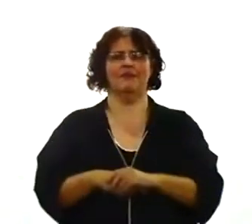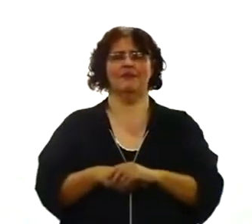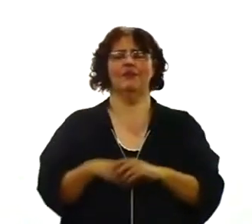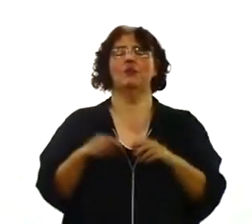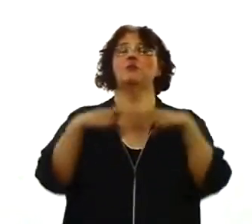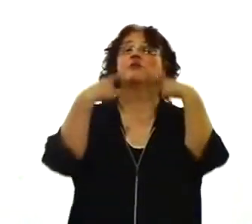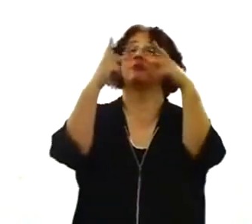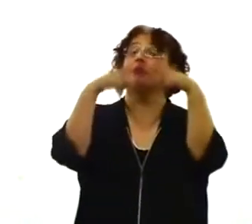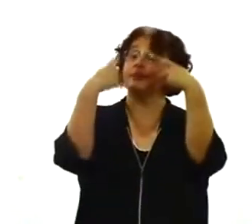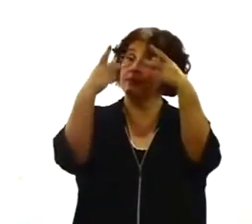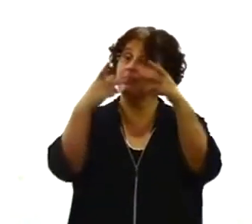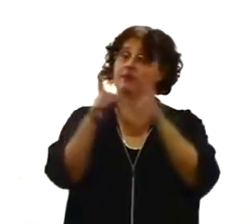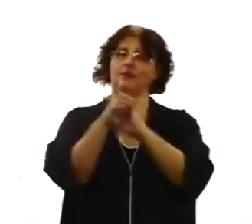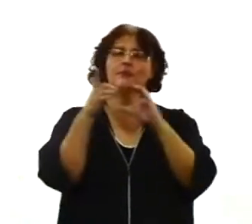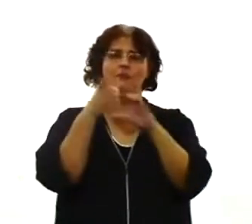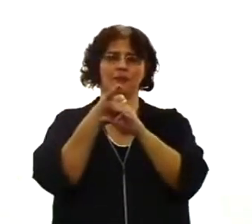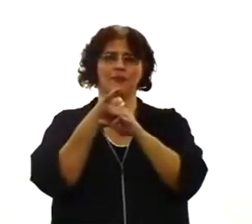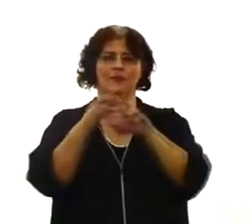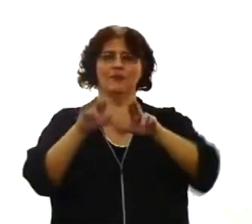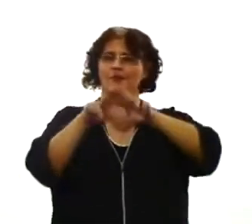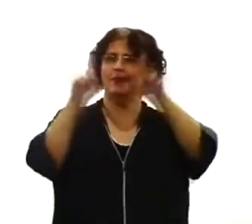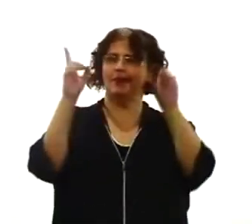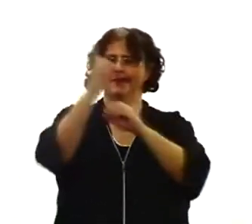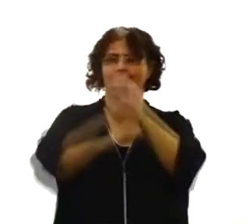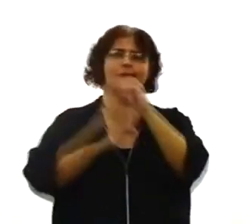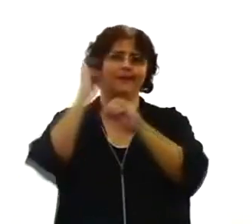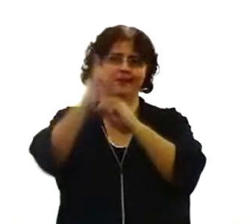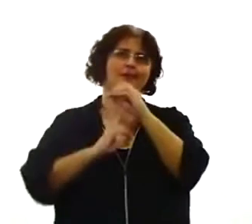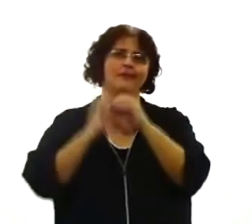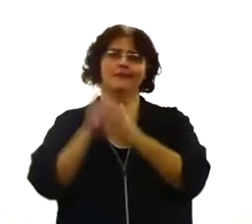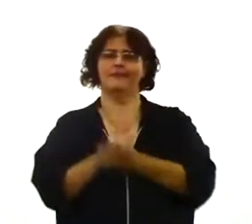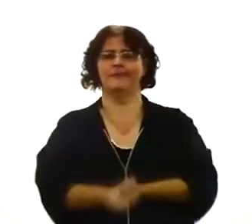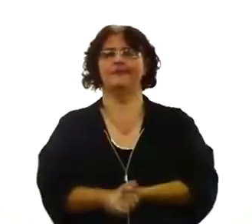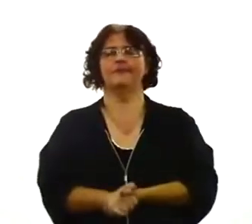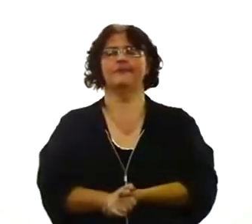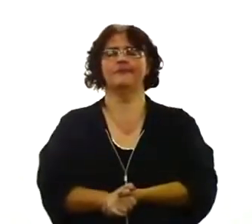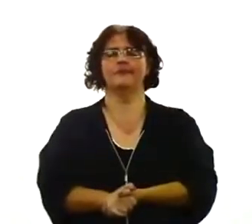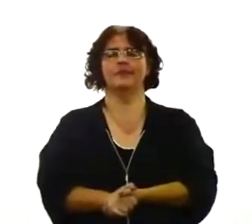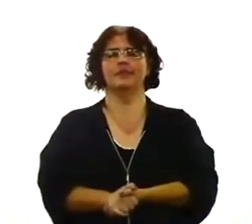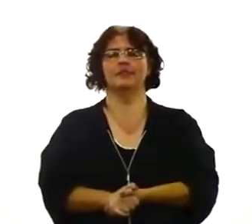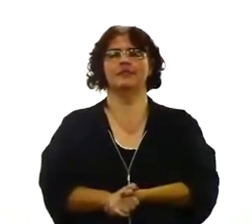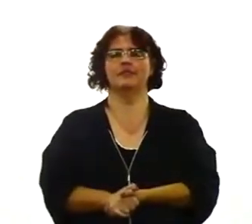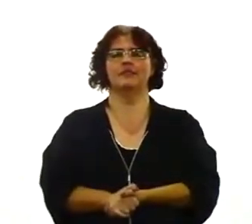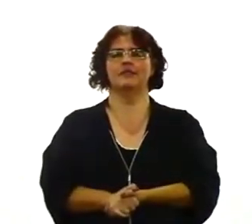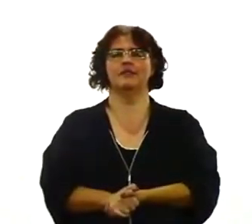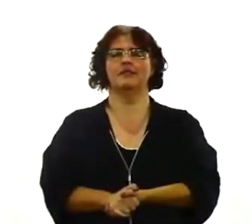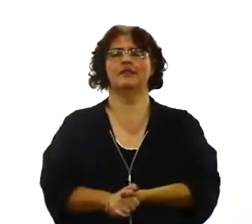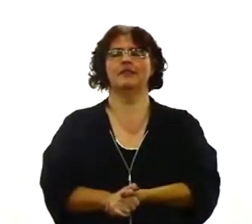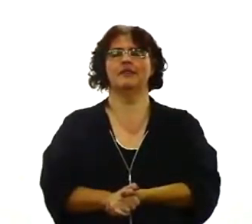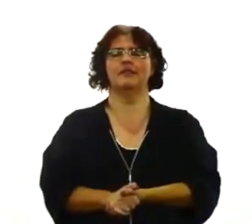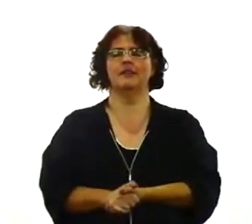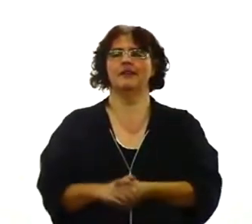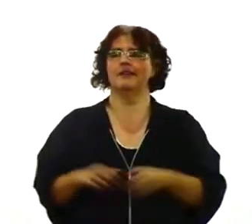culto de uma maneira diferente. Você está em casa, eu falava com o reverendo Gilberto no começo, olhando aqui para as nossas